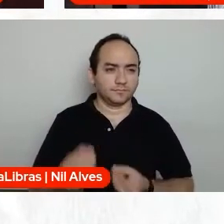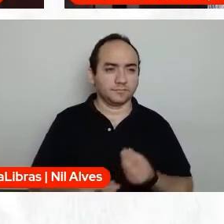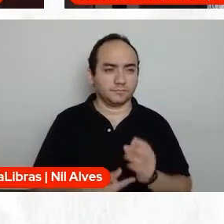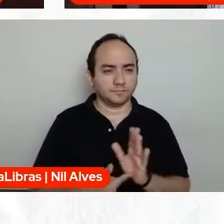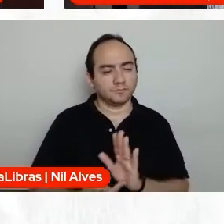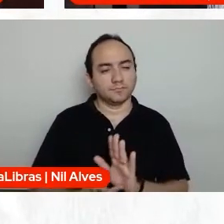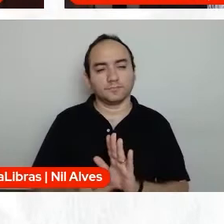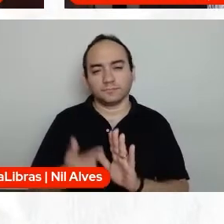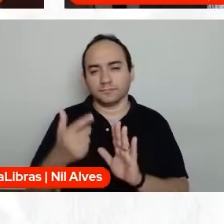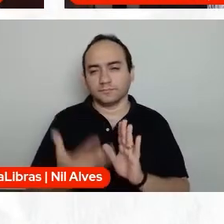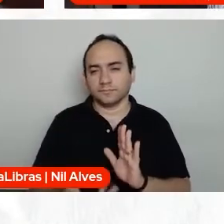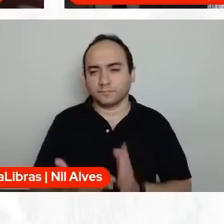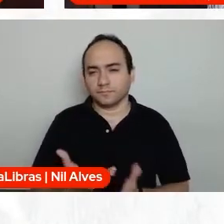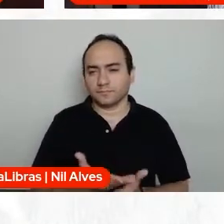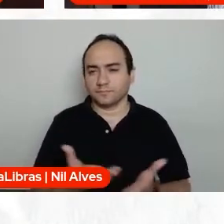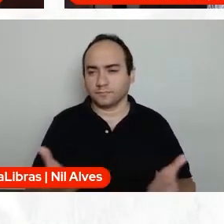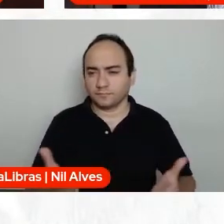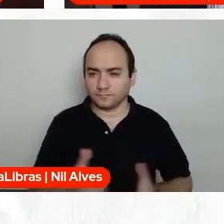né? E